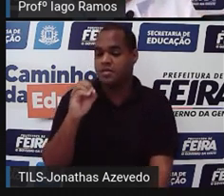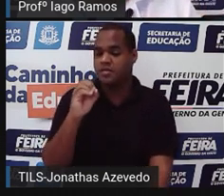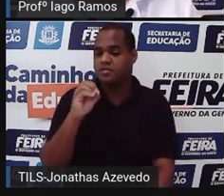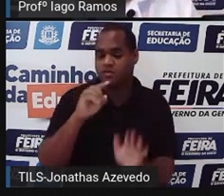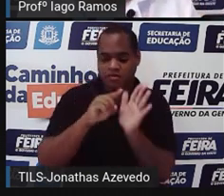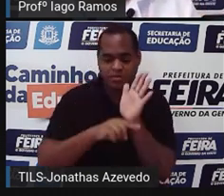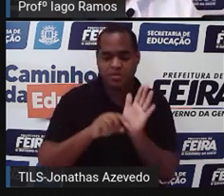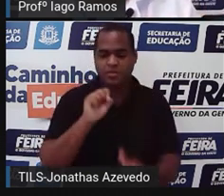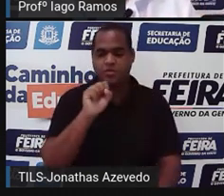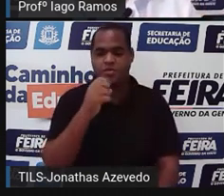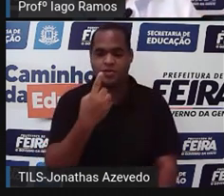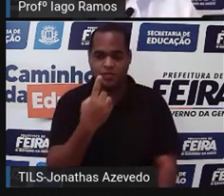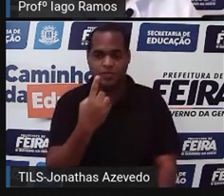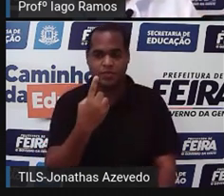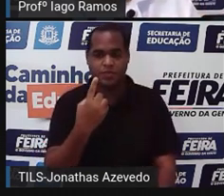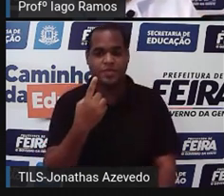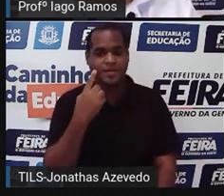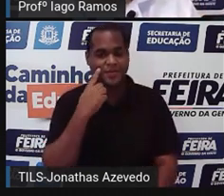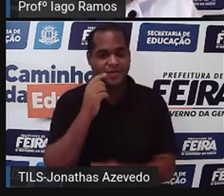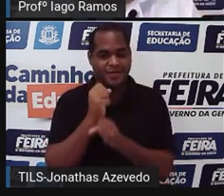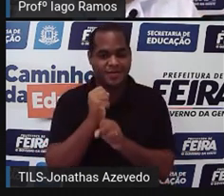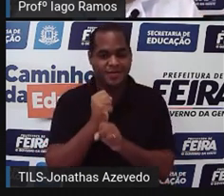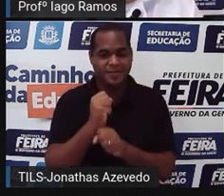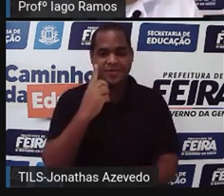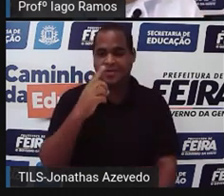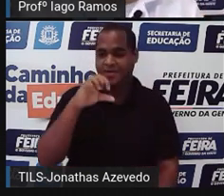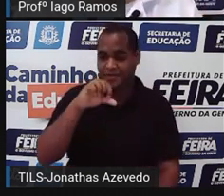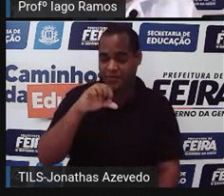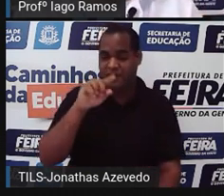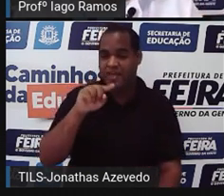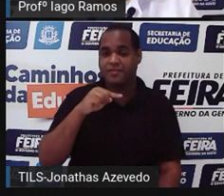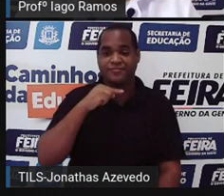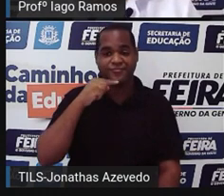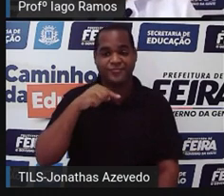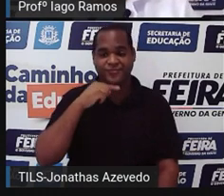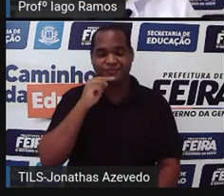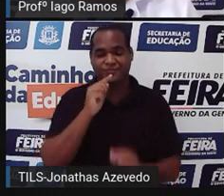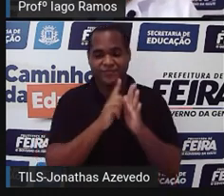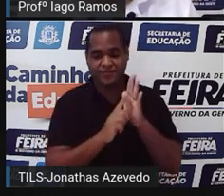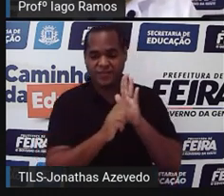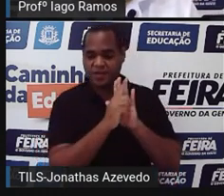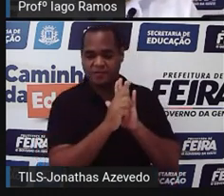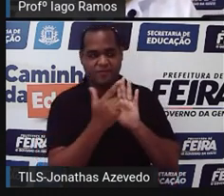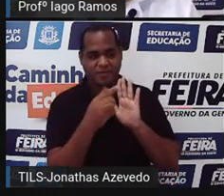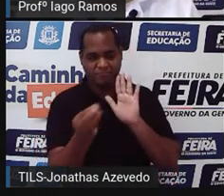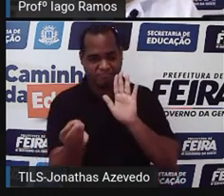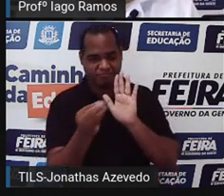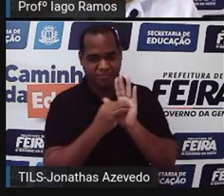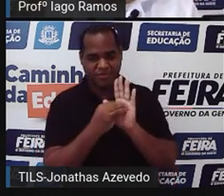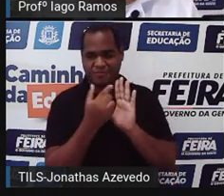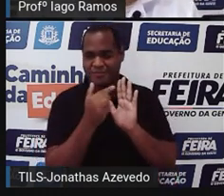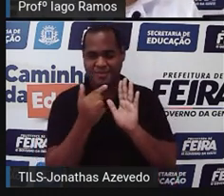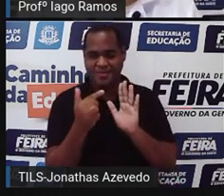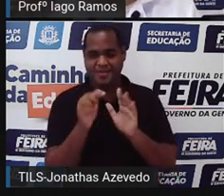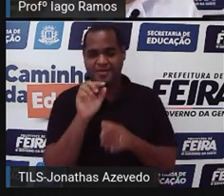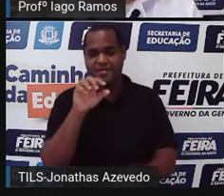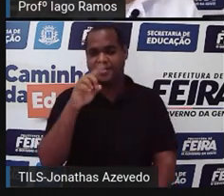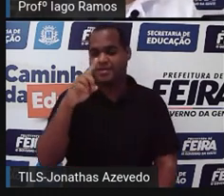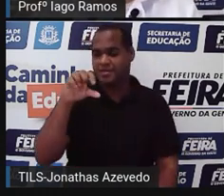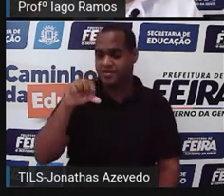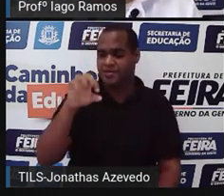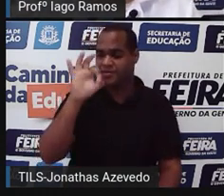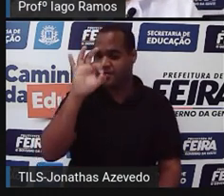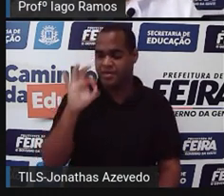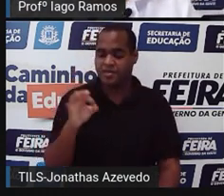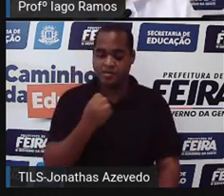e vai descobrir que é 19%. 19% não está no gráfico, né? Os 19%, o